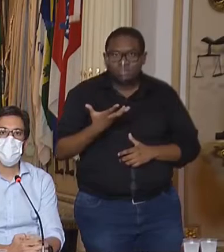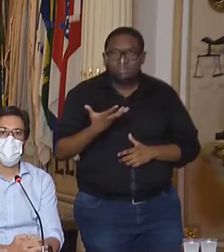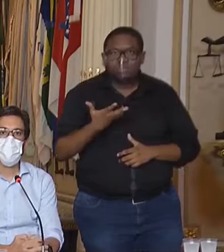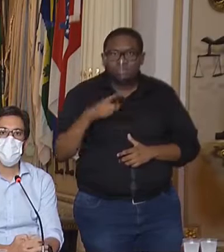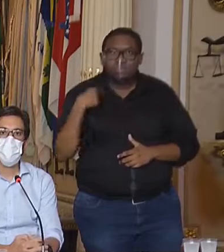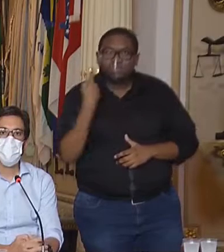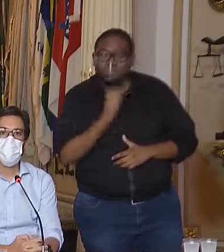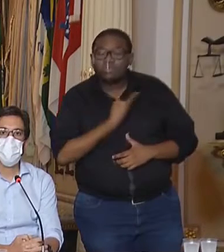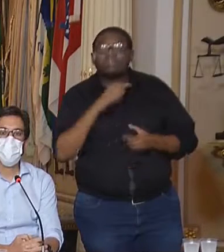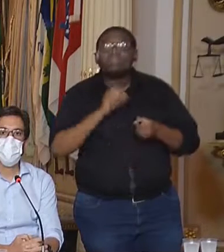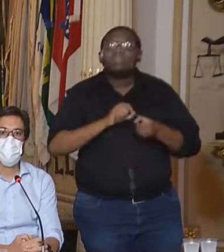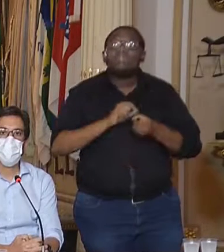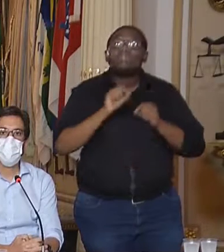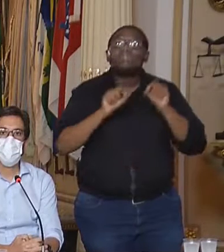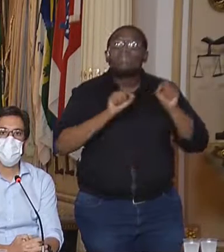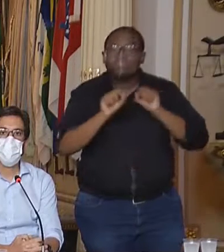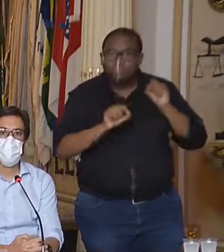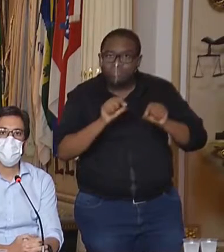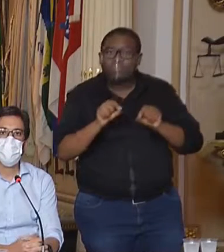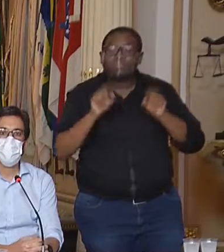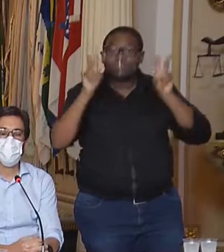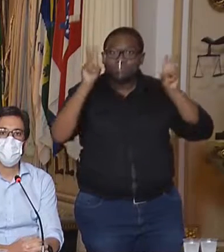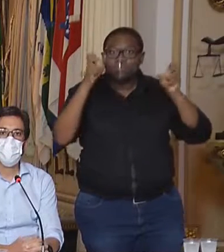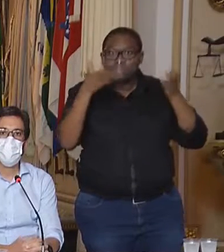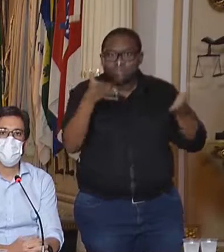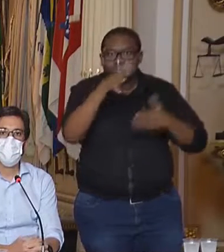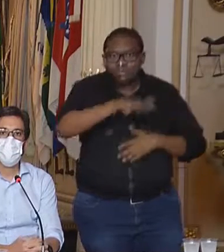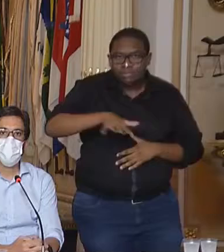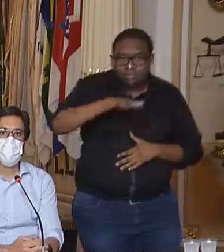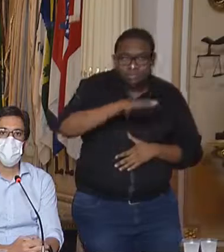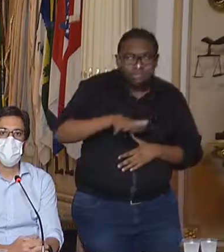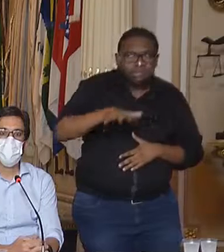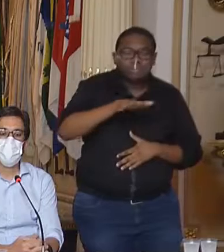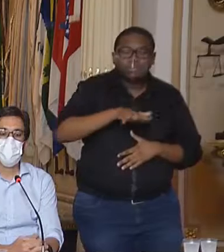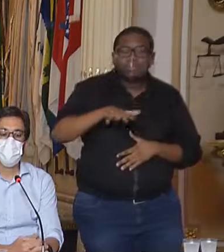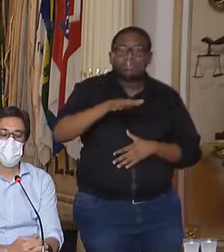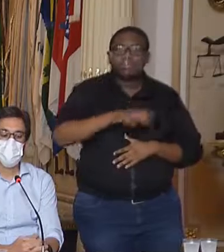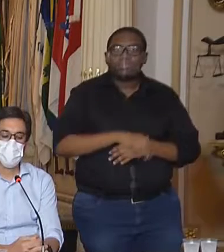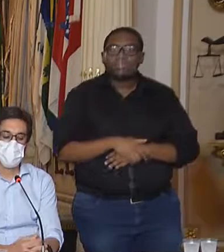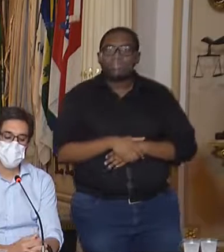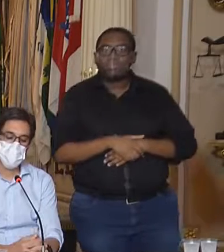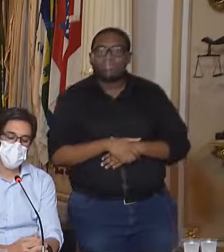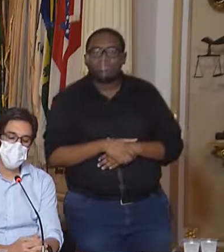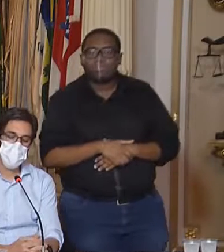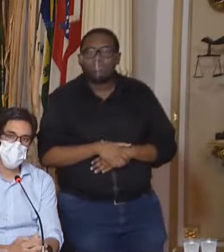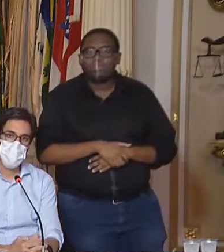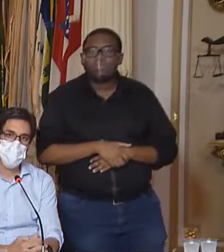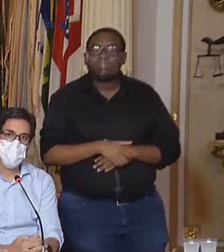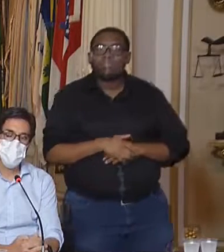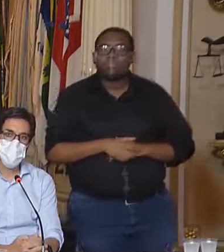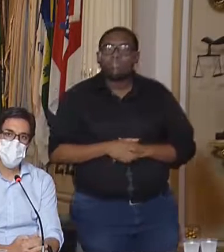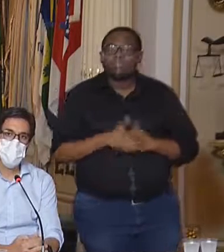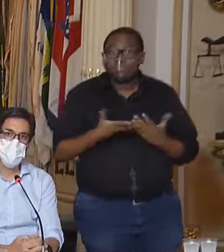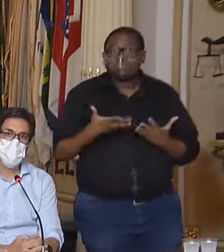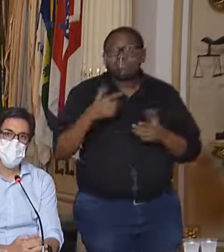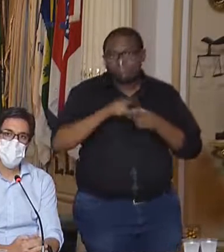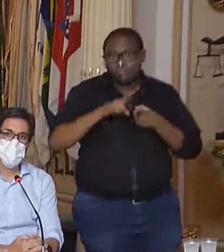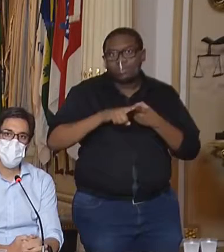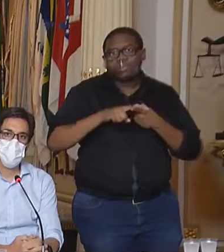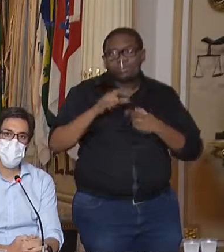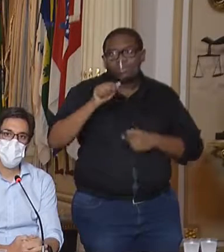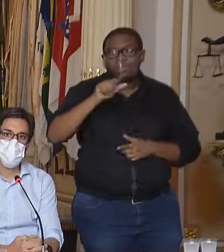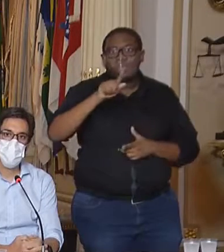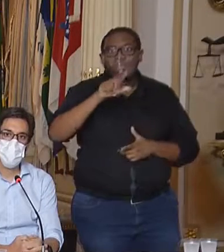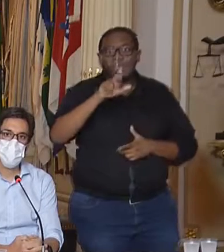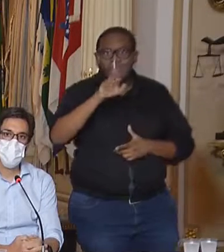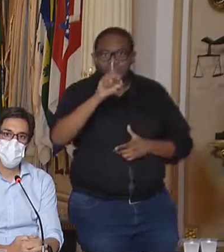implantaremos em relação a essa região. E no Agreste, essa